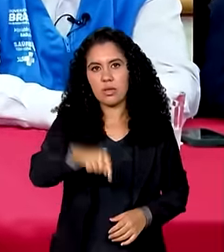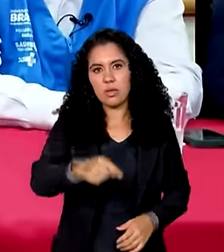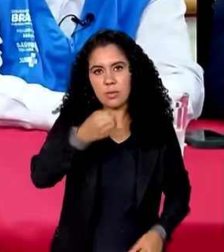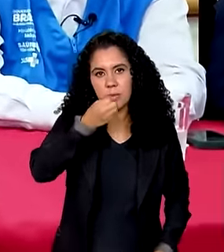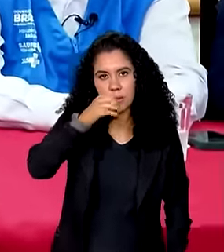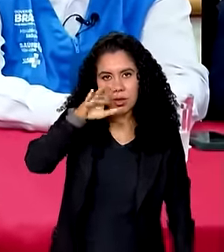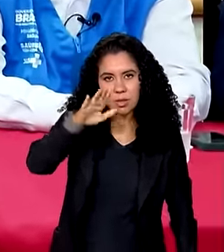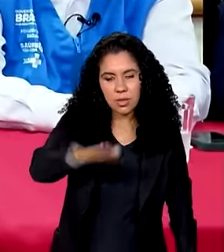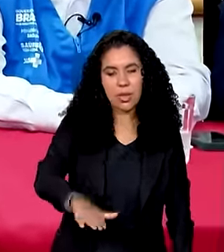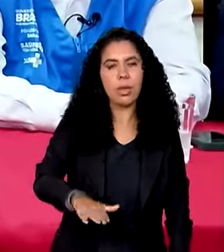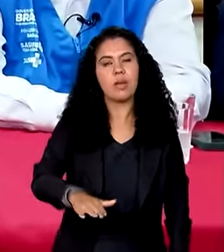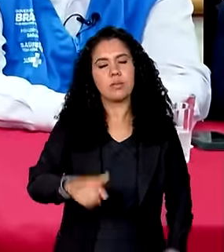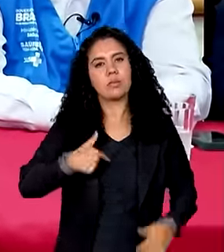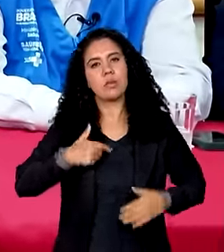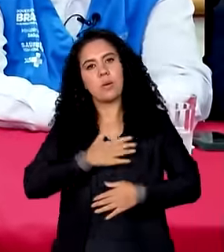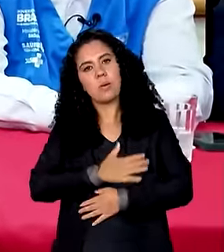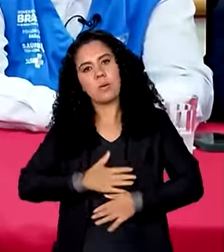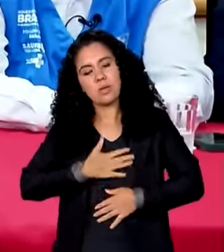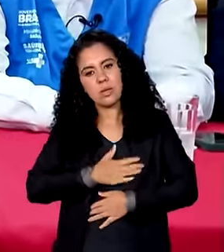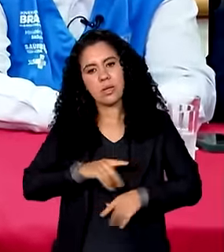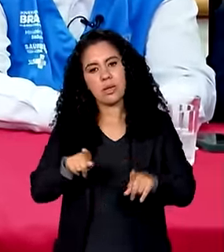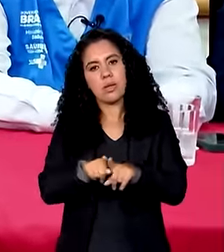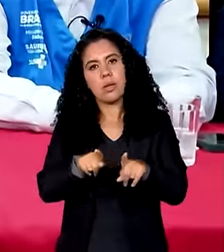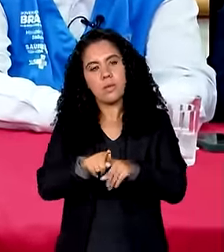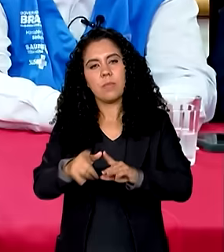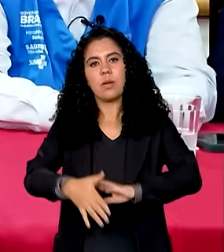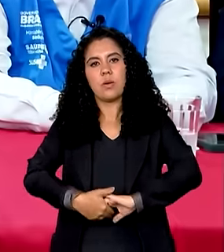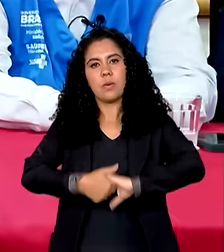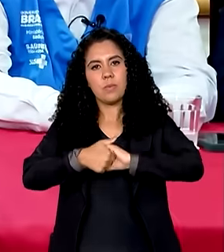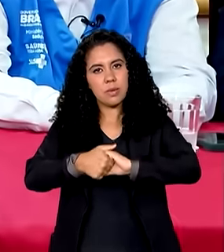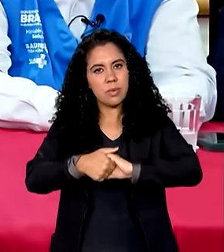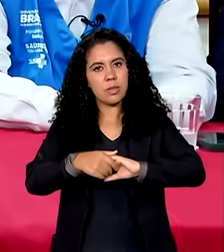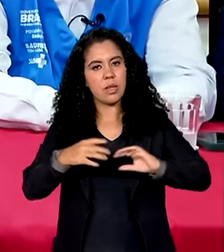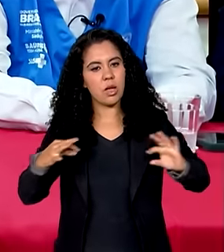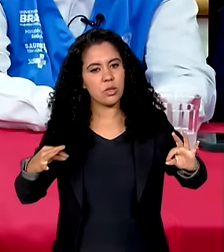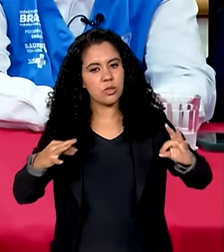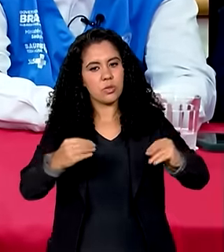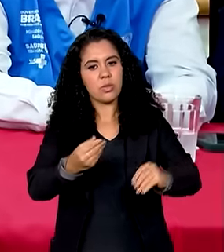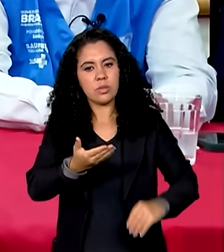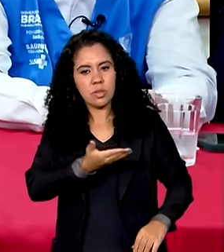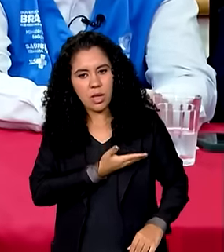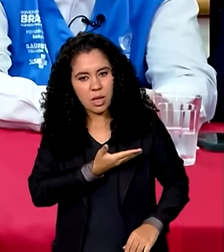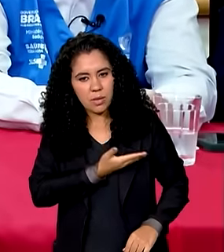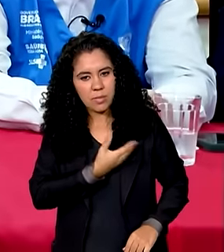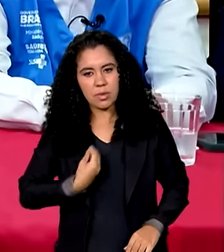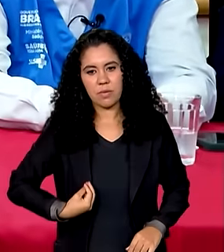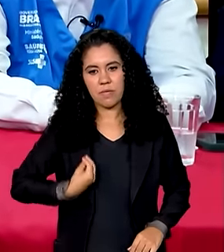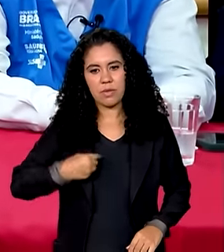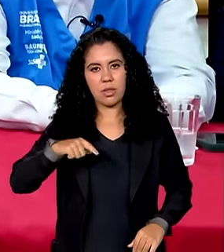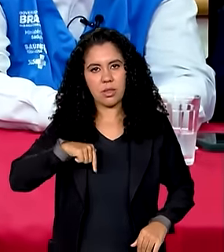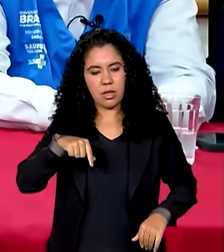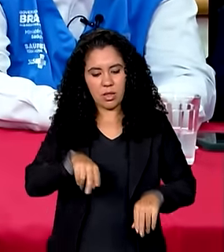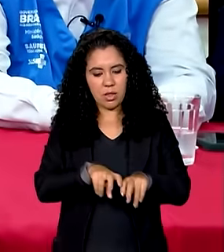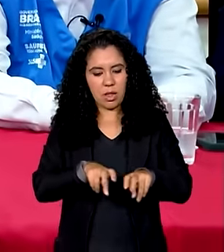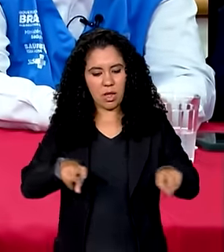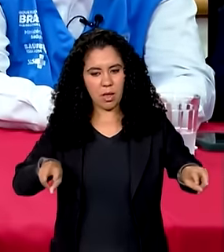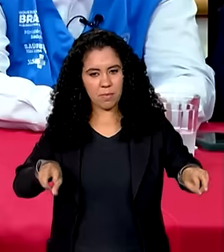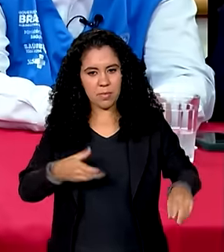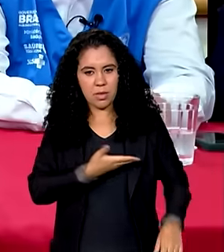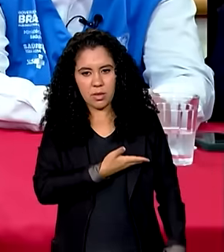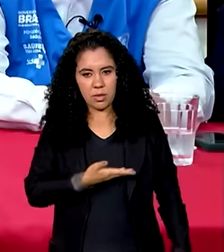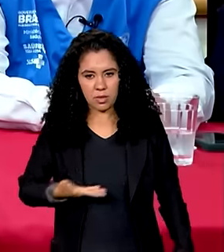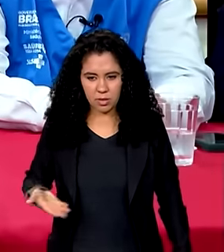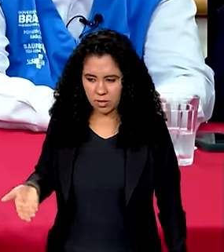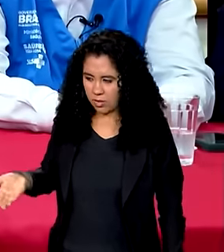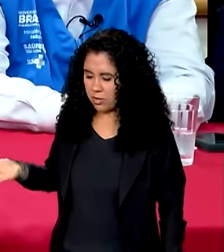eu gostaria de cumprimentar todos os meus companheiros aqui nessa mesa quero fazê-lo na pessoa